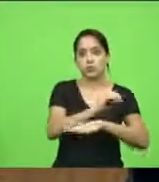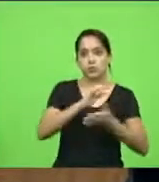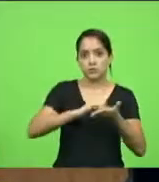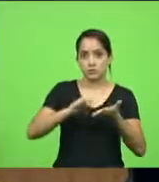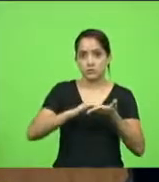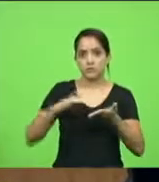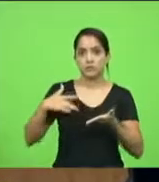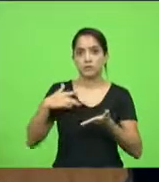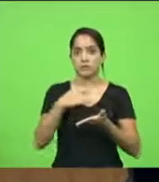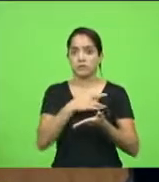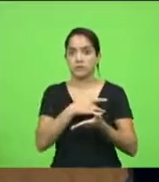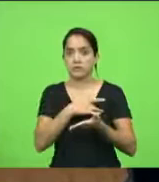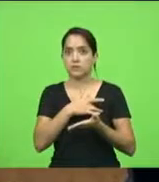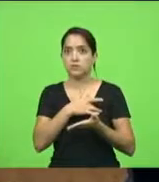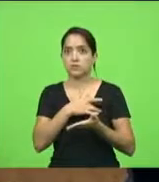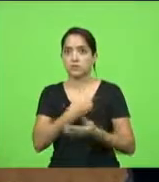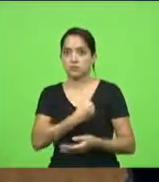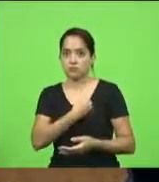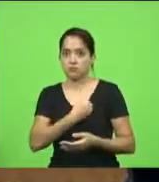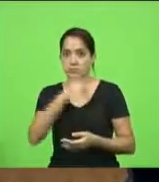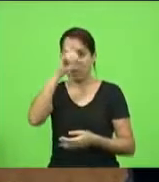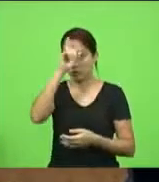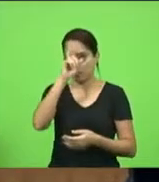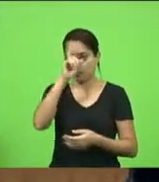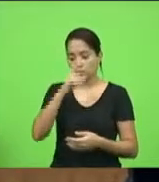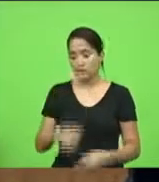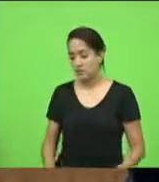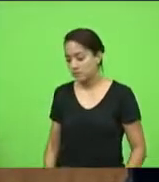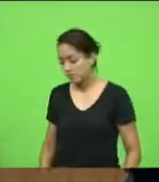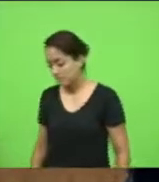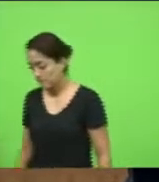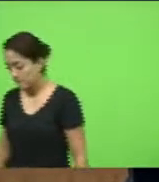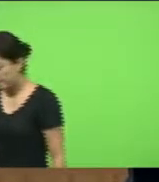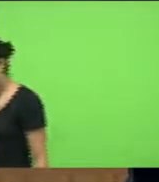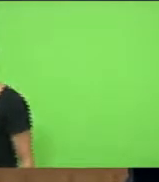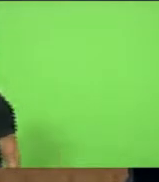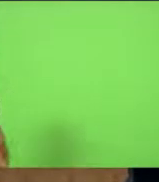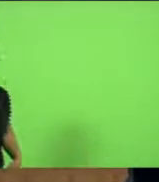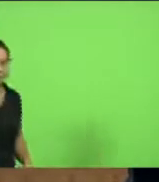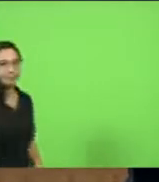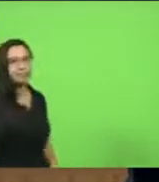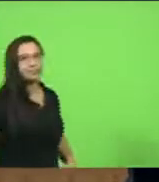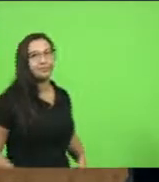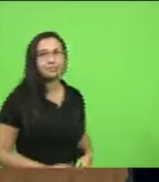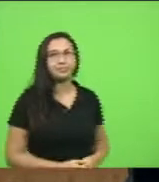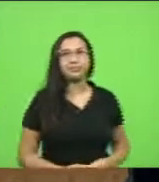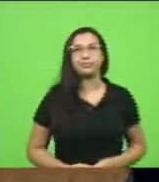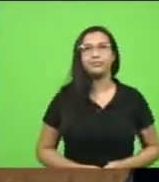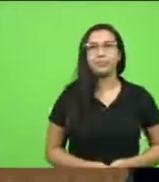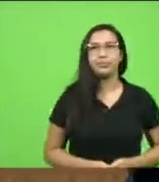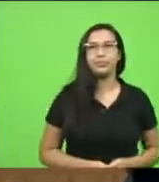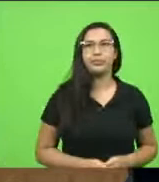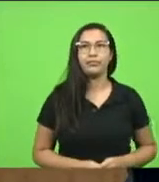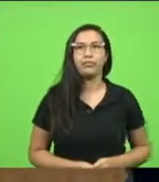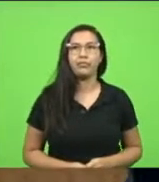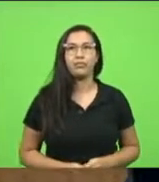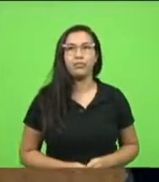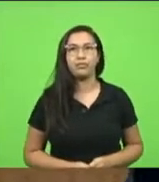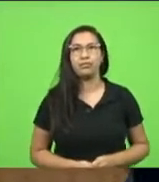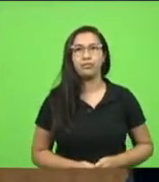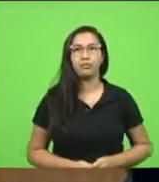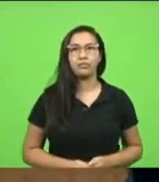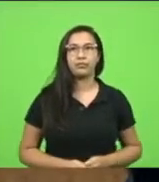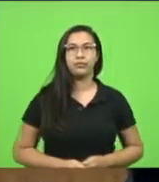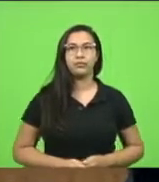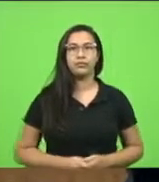Estado da Saúde presente e os hospitais. É muito mais grave, deputados, do que vossas excelências possam aqui